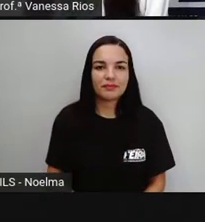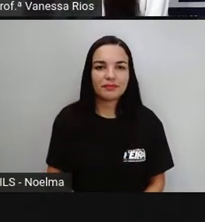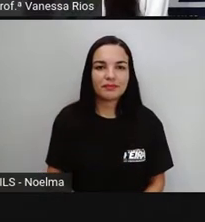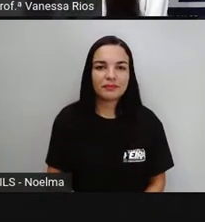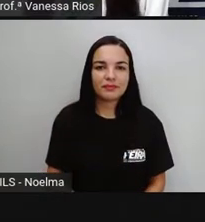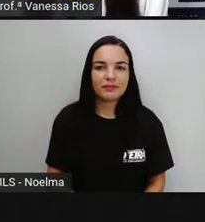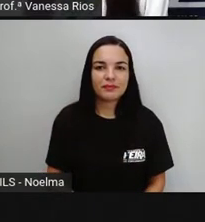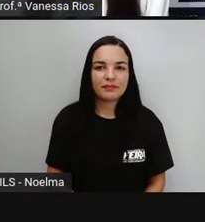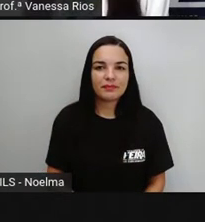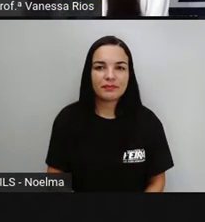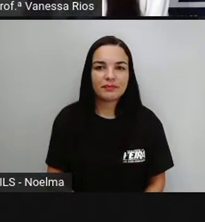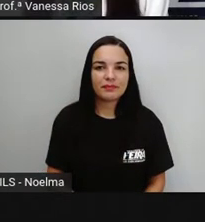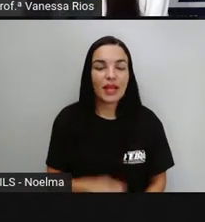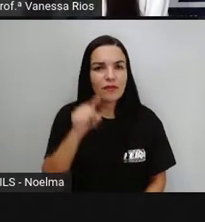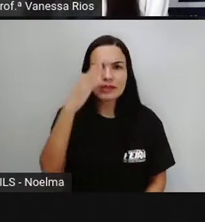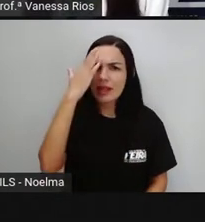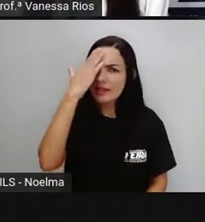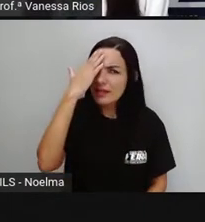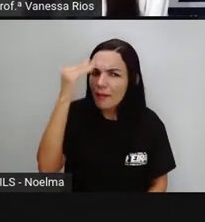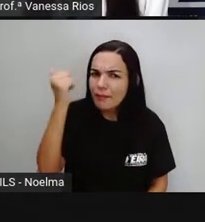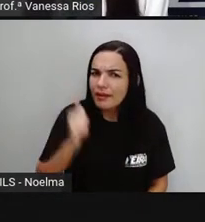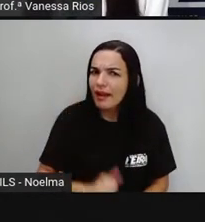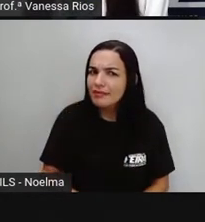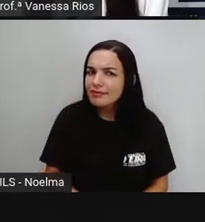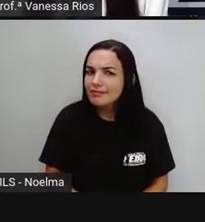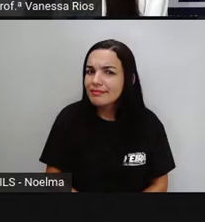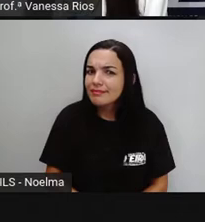Então olhem só, você sabia?